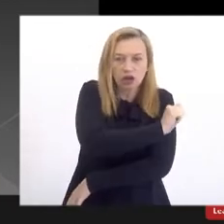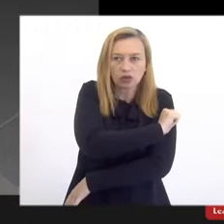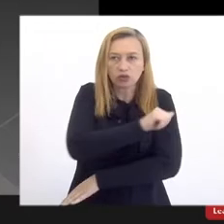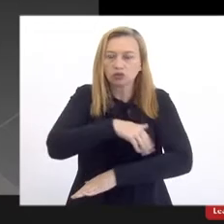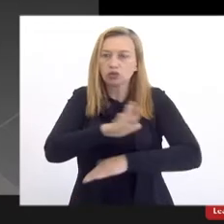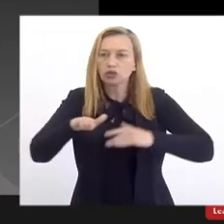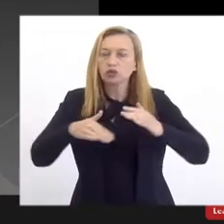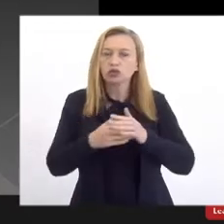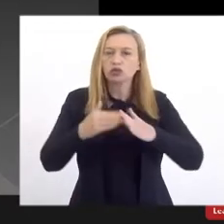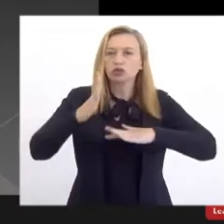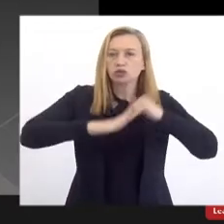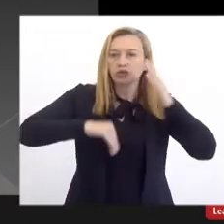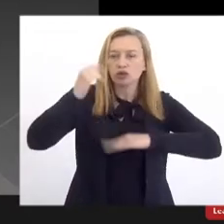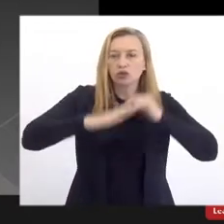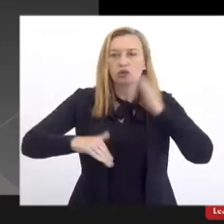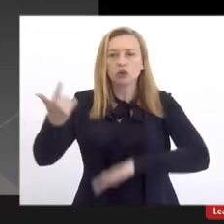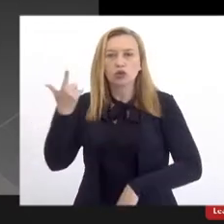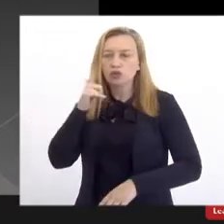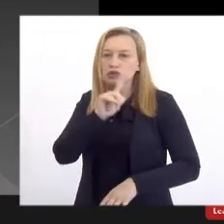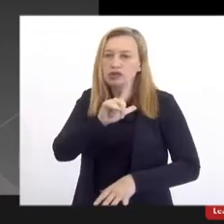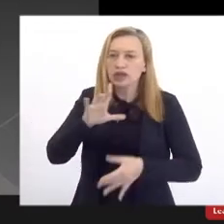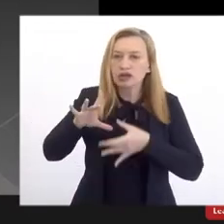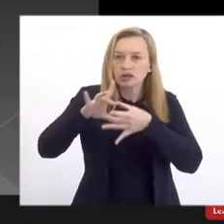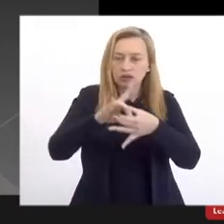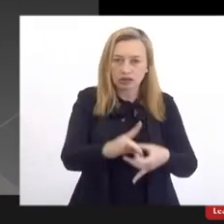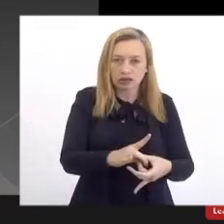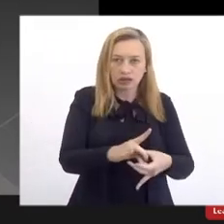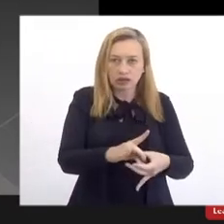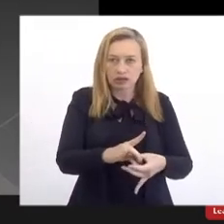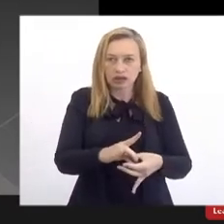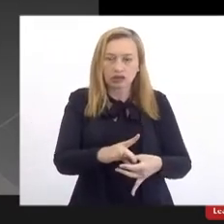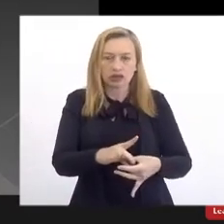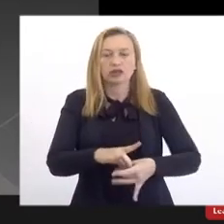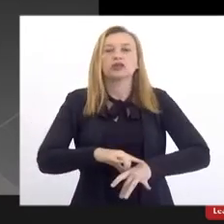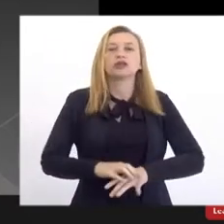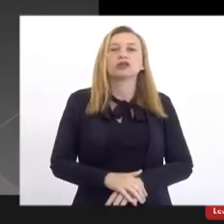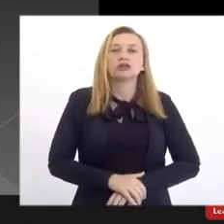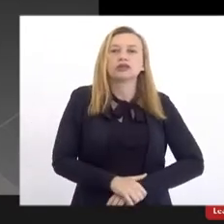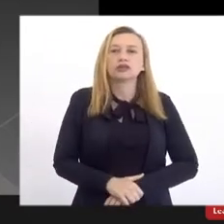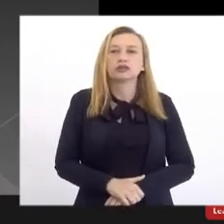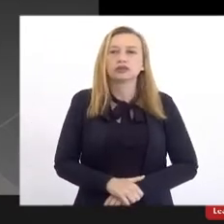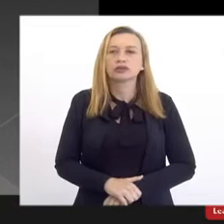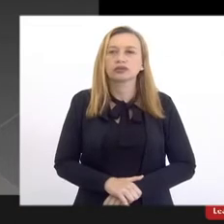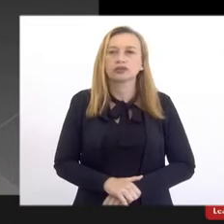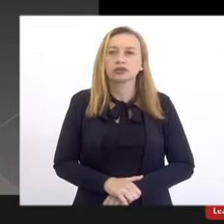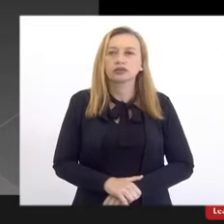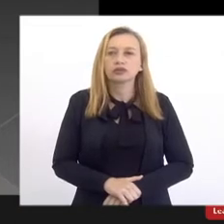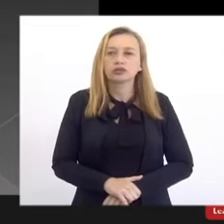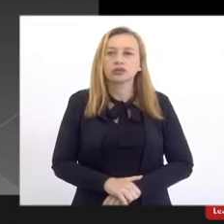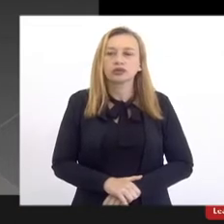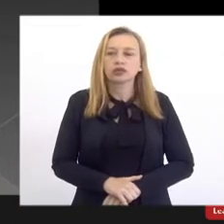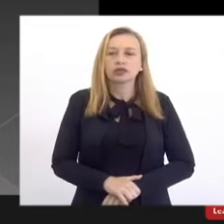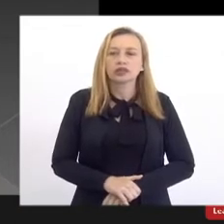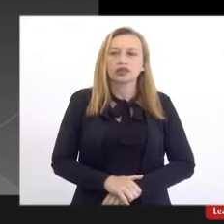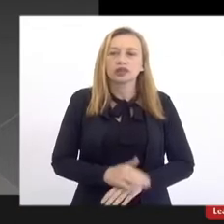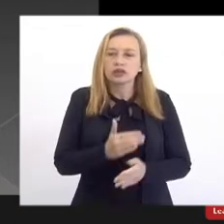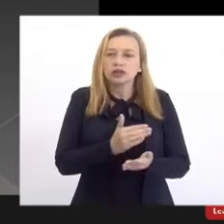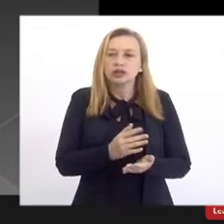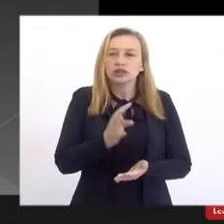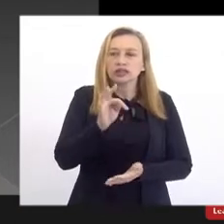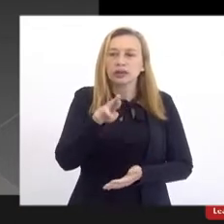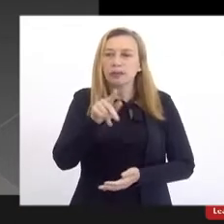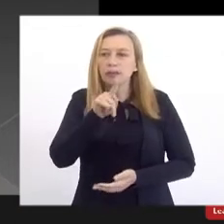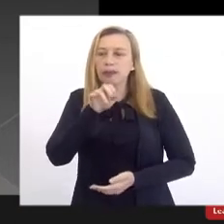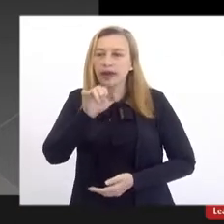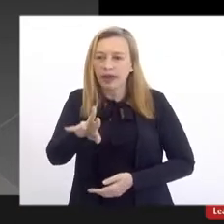conseguem praticar na integralidade, né, esse, esse tripé, nem do ensino,